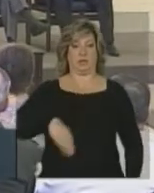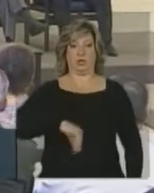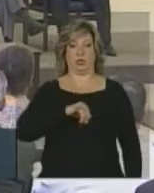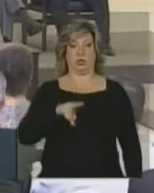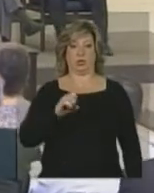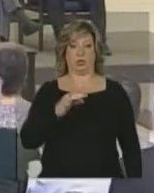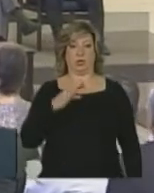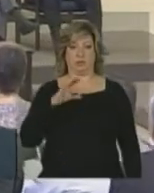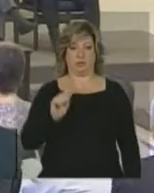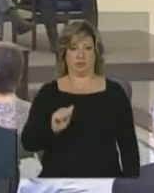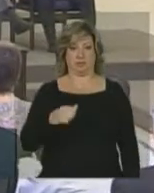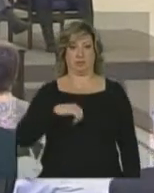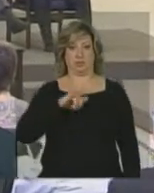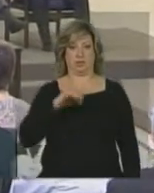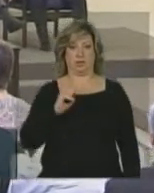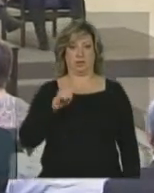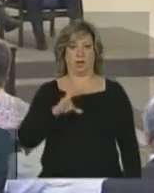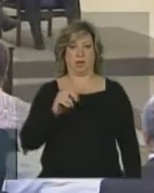Eduardo Cardoso.